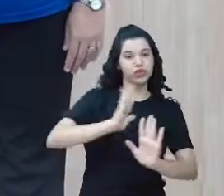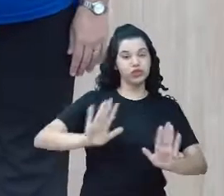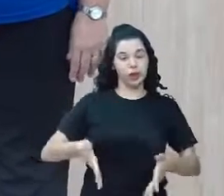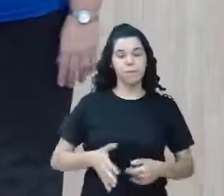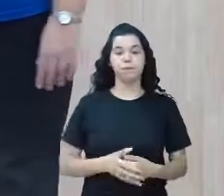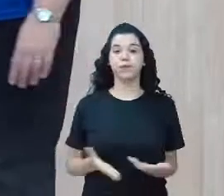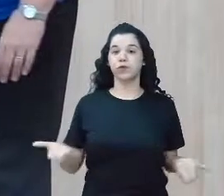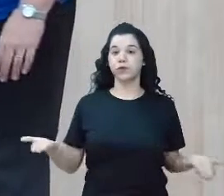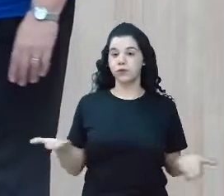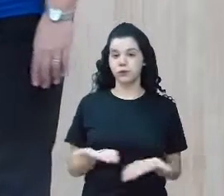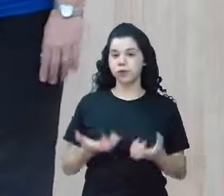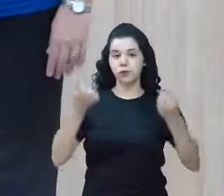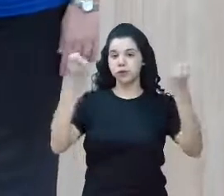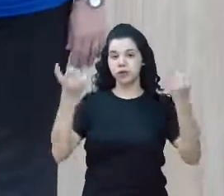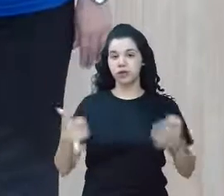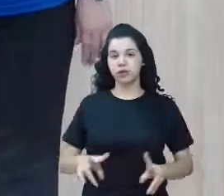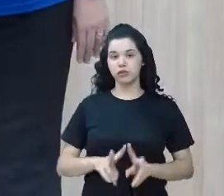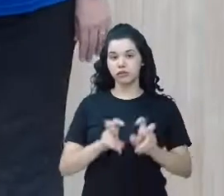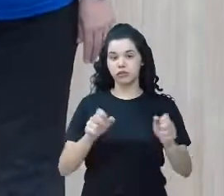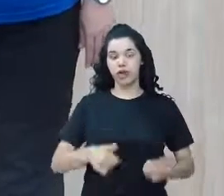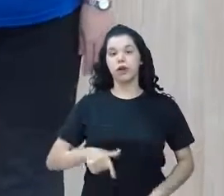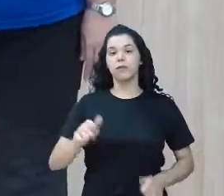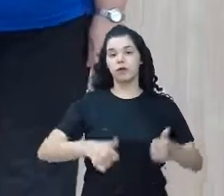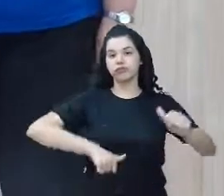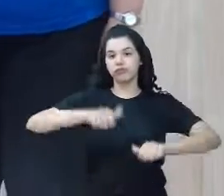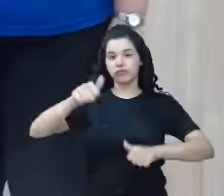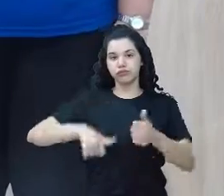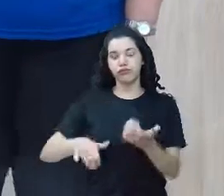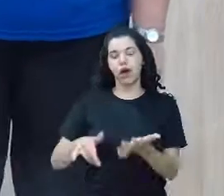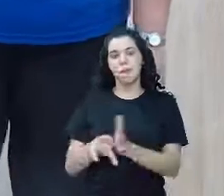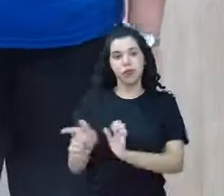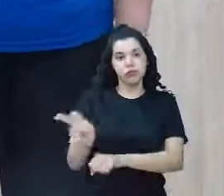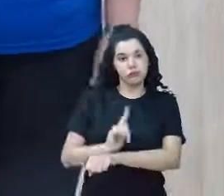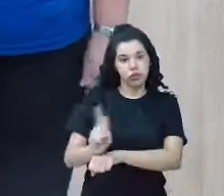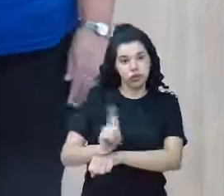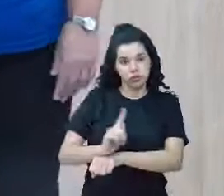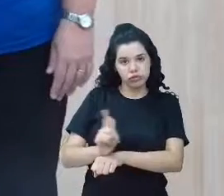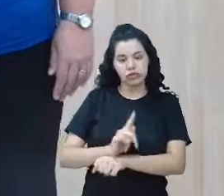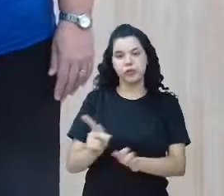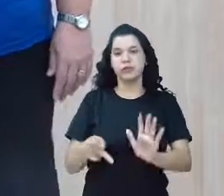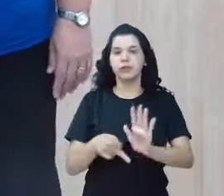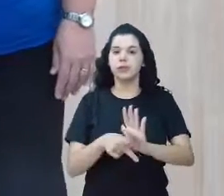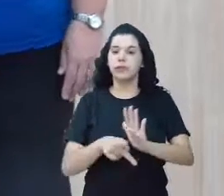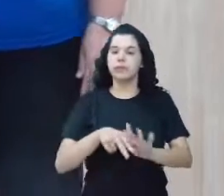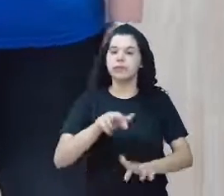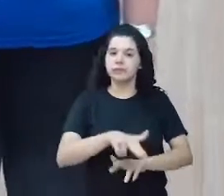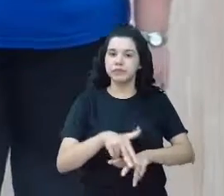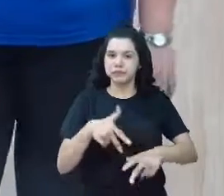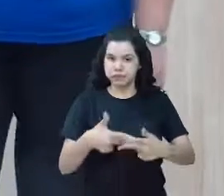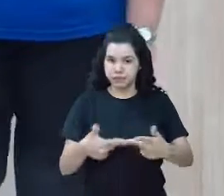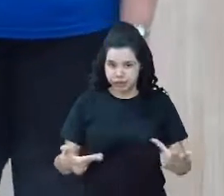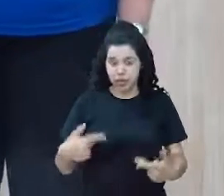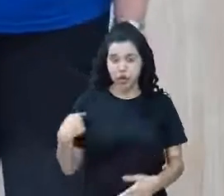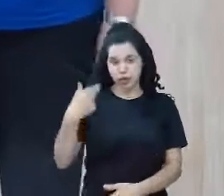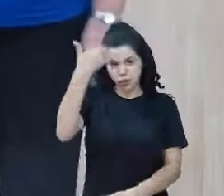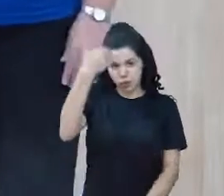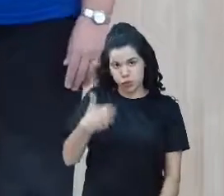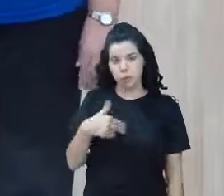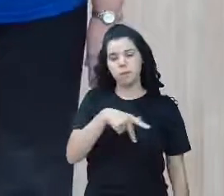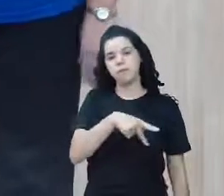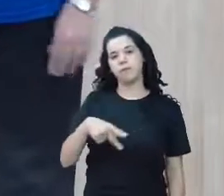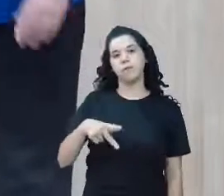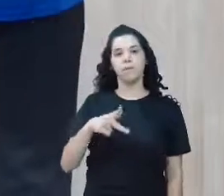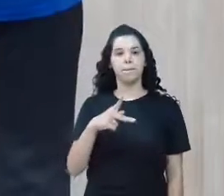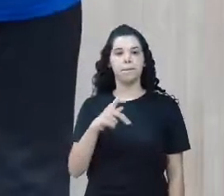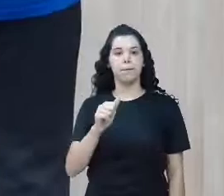Hoje nós vamos falar sobre gestão de materiais e arquivos. Eu sou a professora Paula Santana e vou